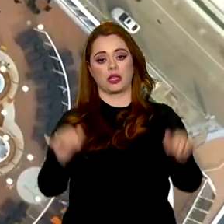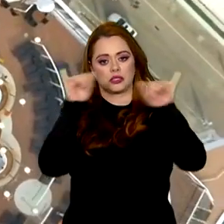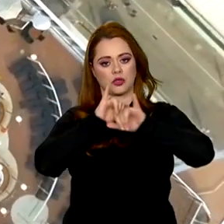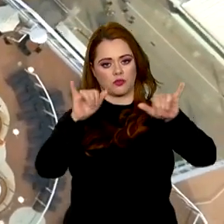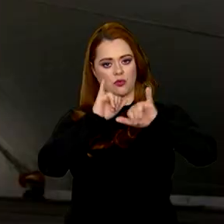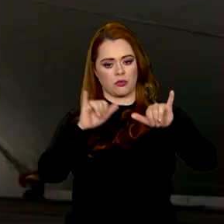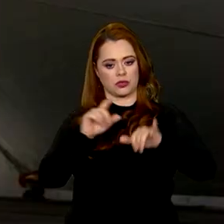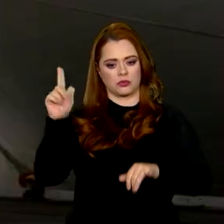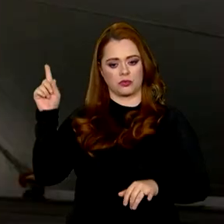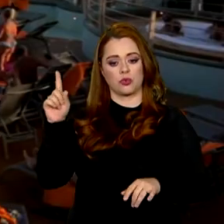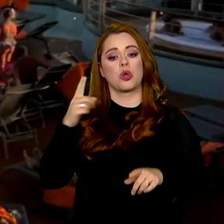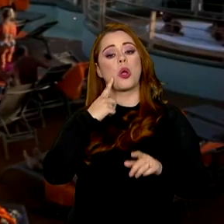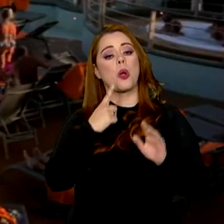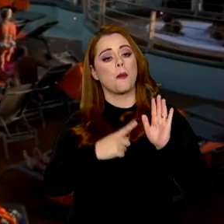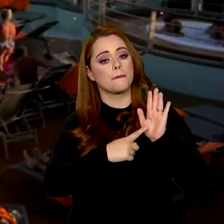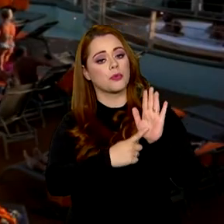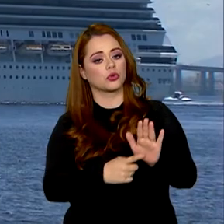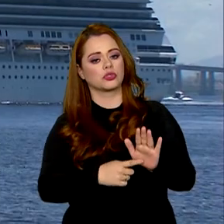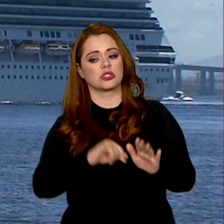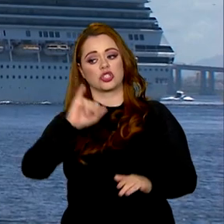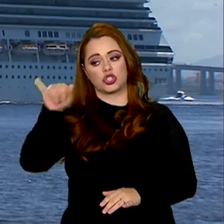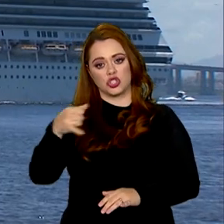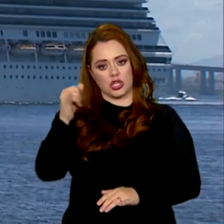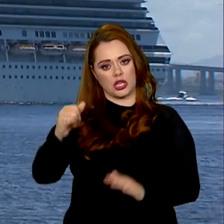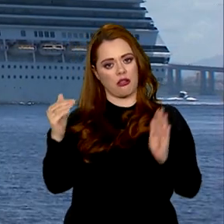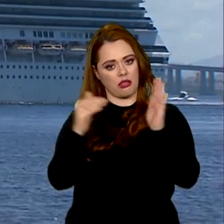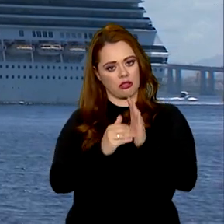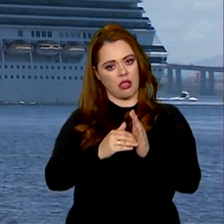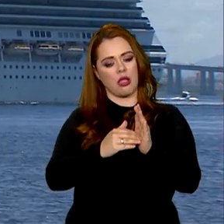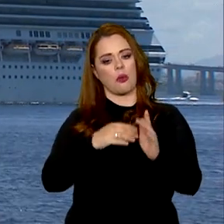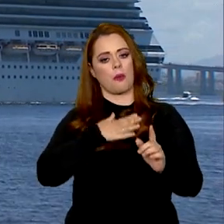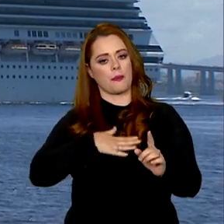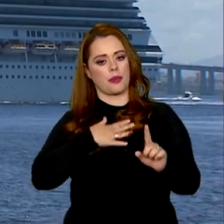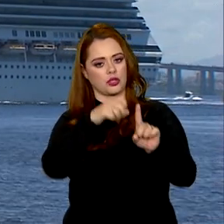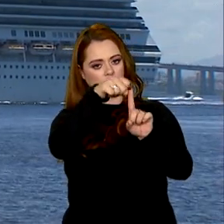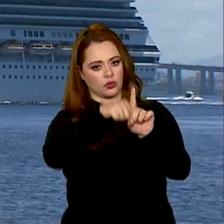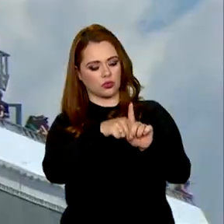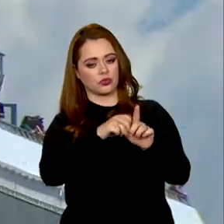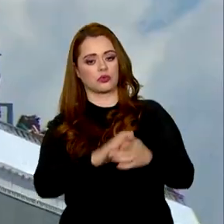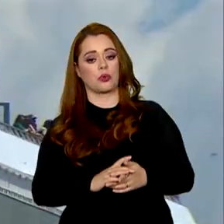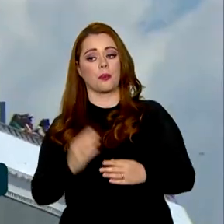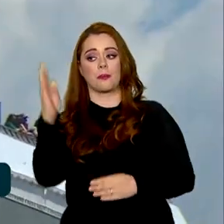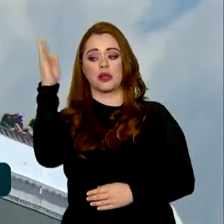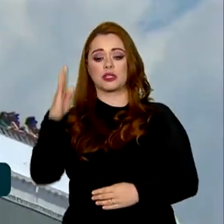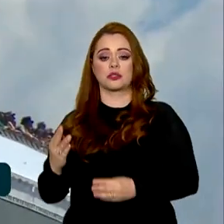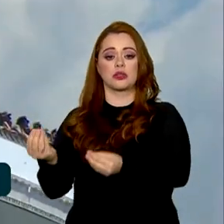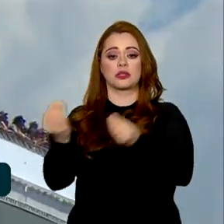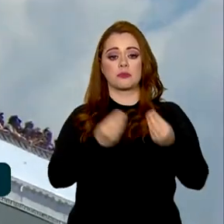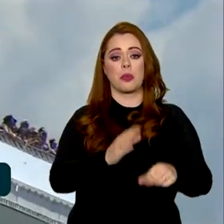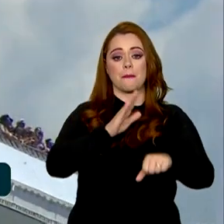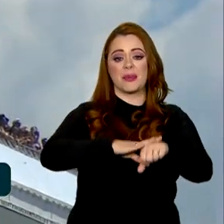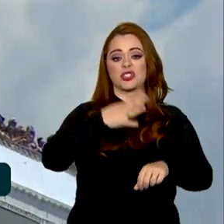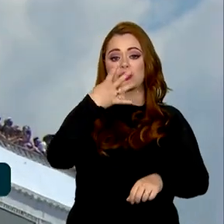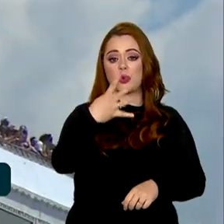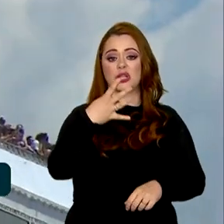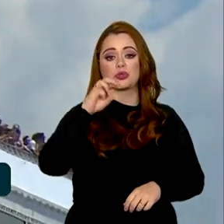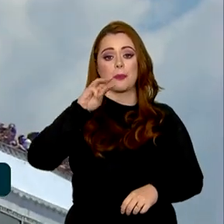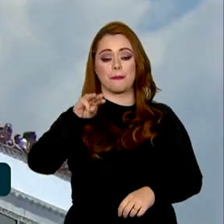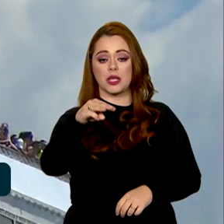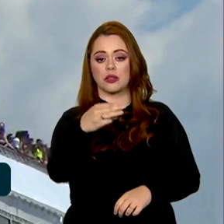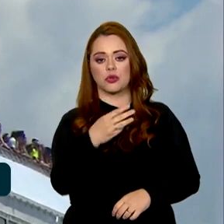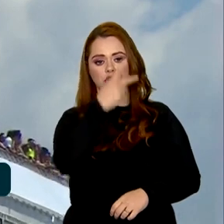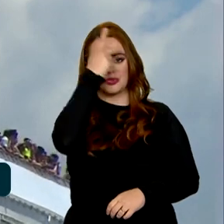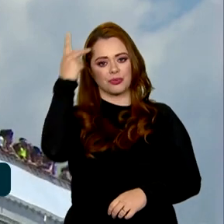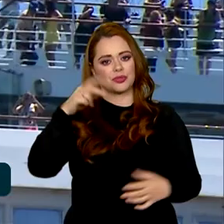mostram que entre janeiro e agosto deste ano, o Brasil recebeu mais de 4 milhões de turistas